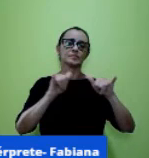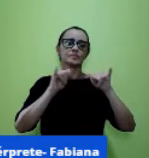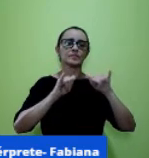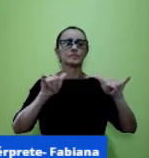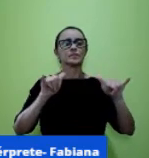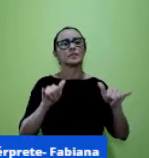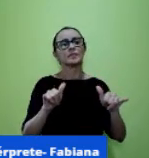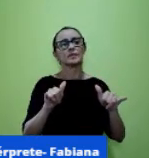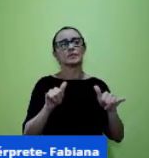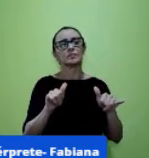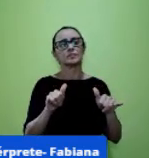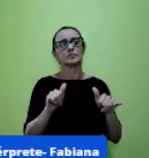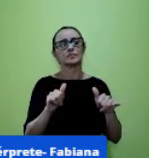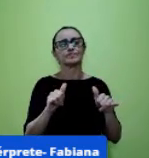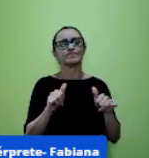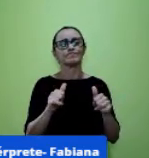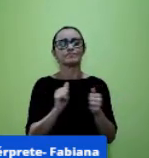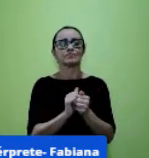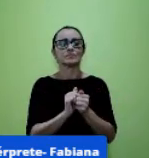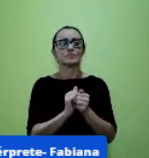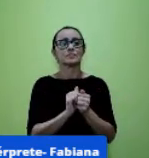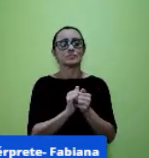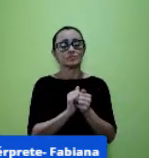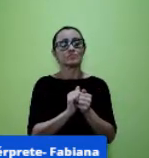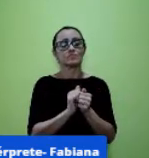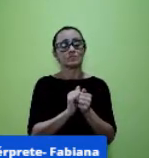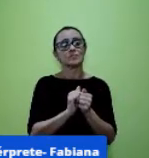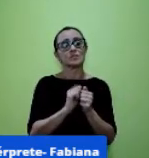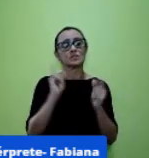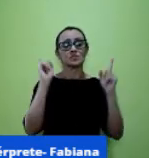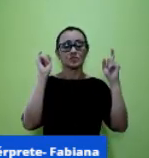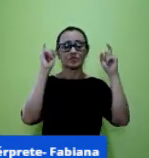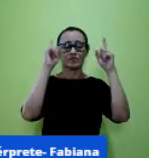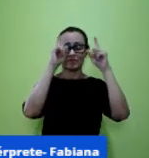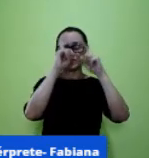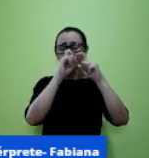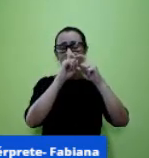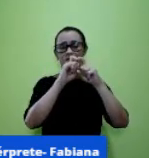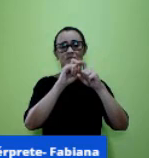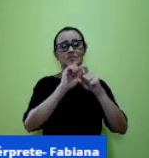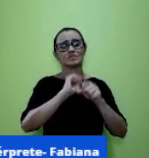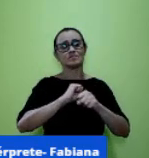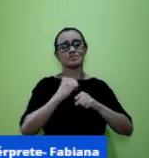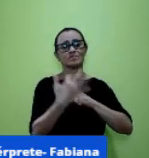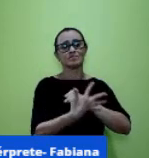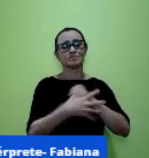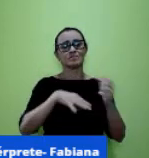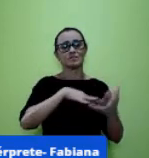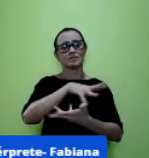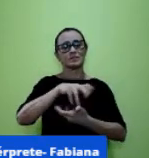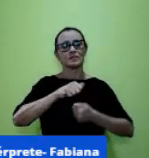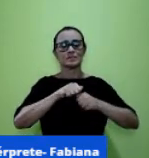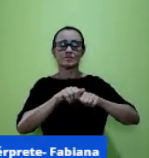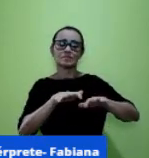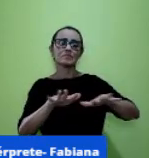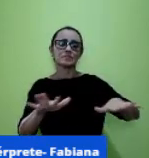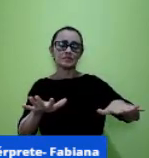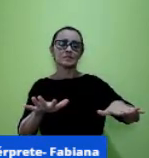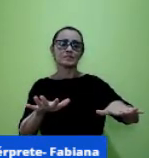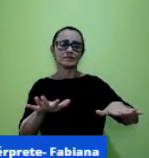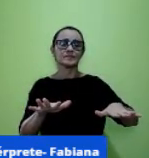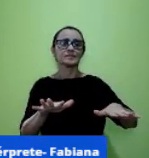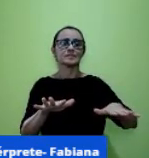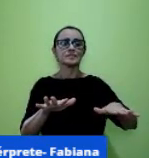desolados mesmo sendo difícil pela parte do professor Gil né pela covid-19